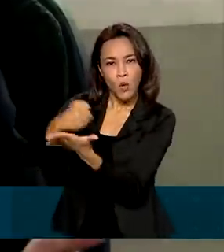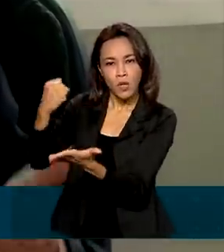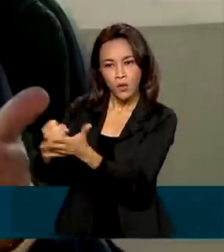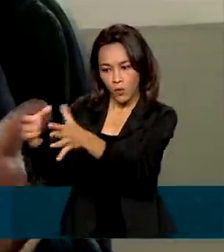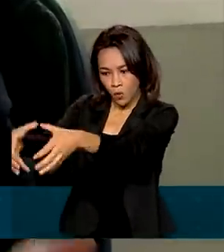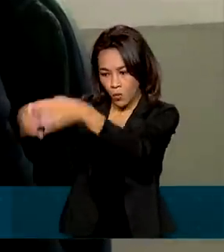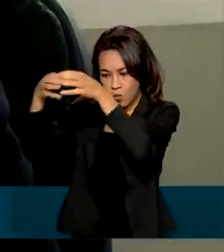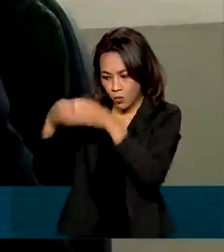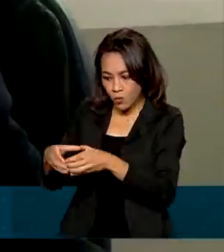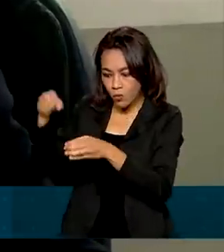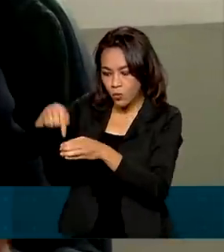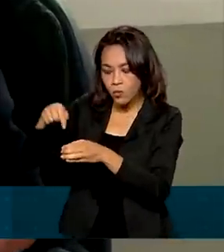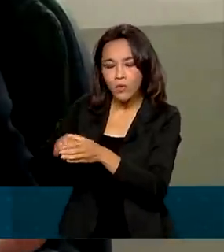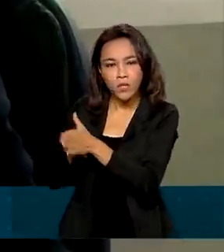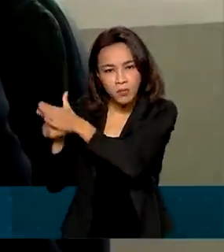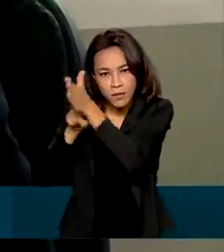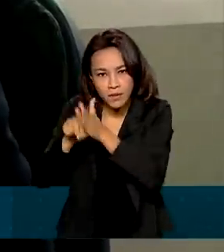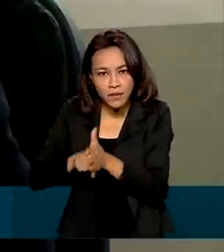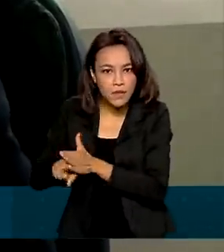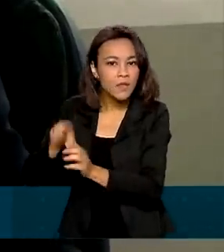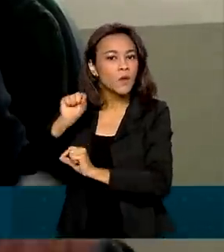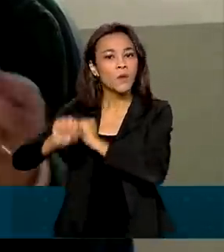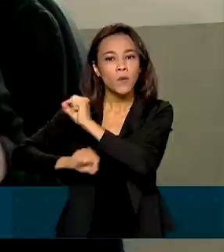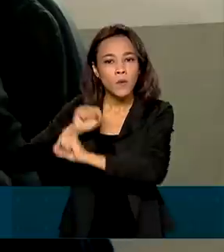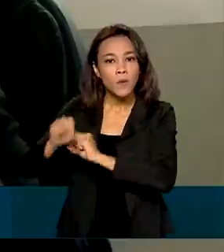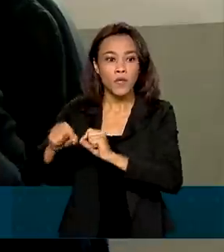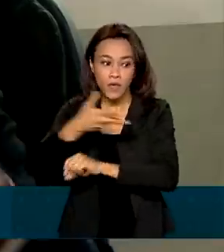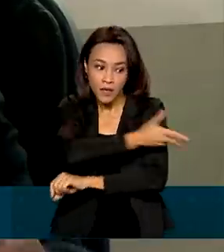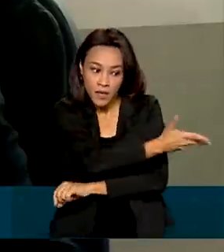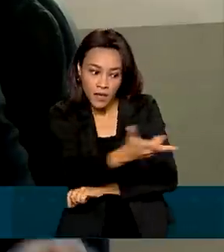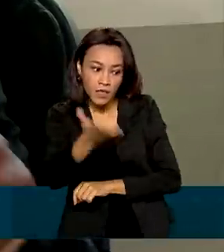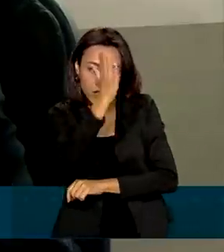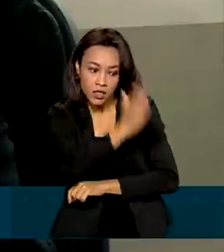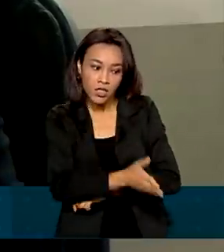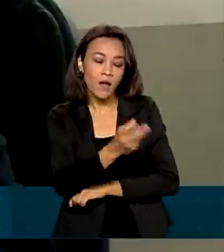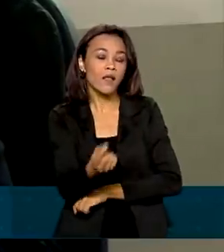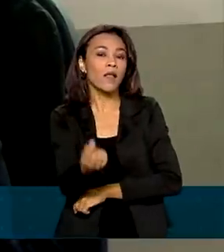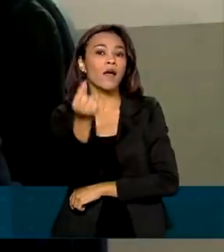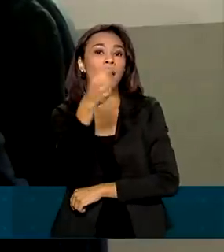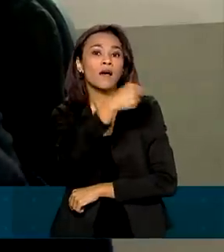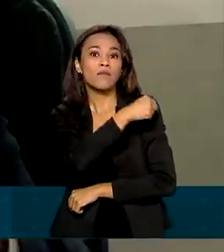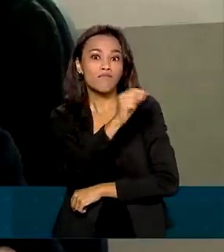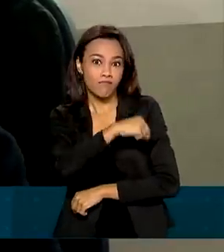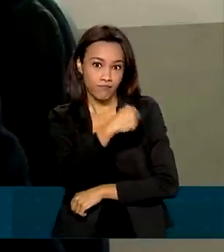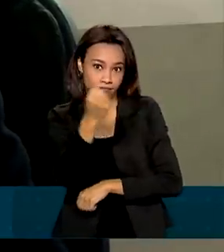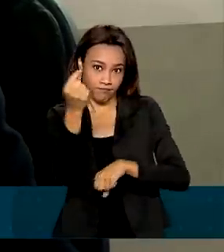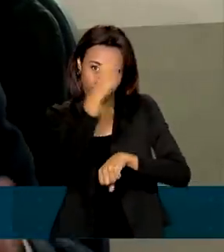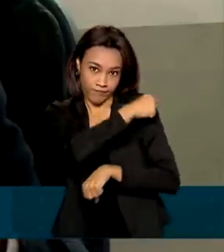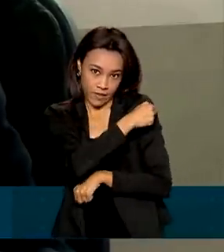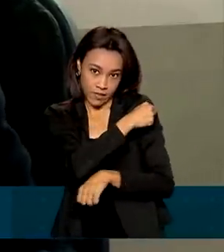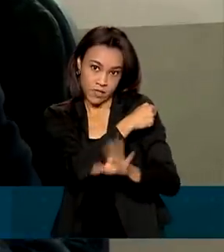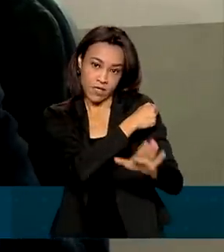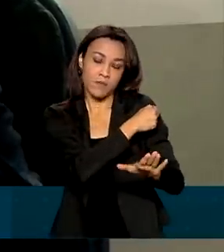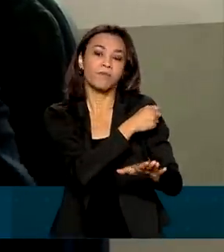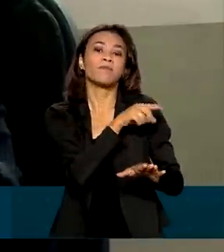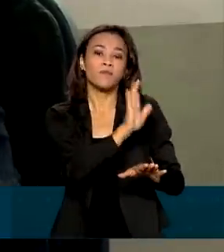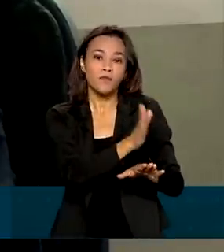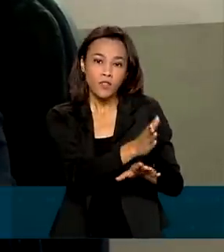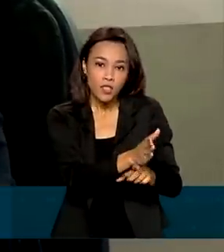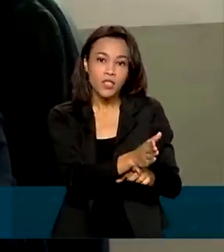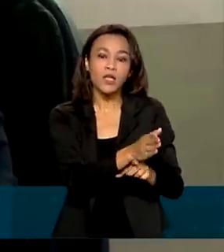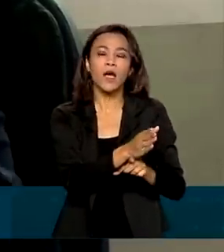indivíduos imunizados com a vacina Coronavac e com as duas doses serão submetidas a uma terceira, que será